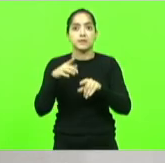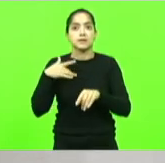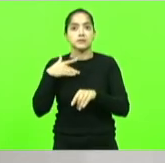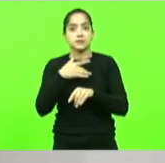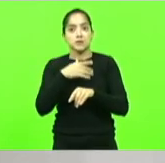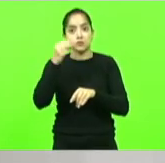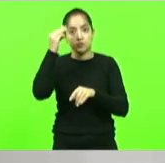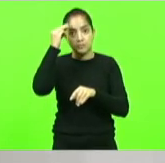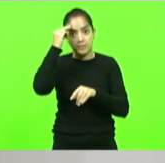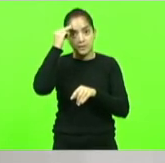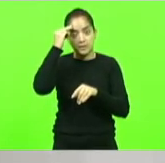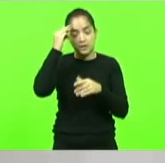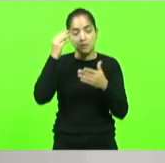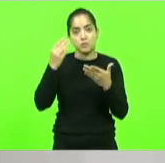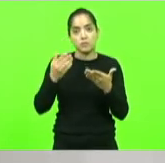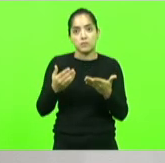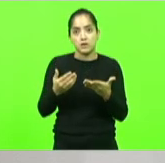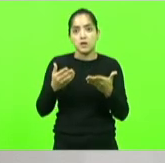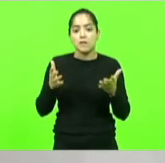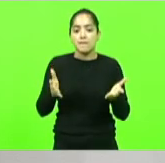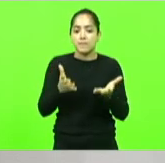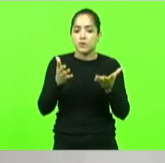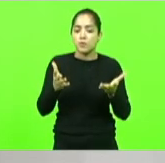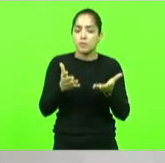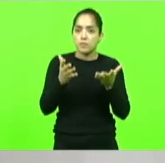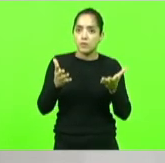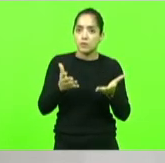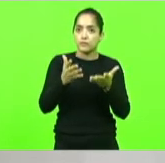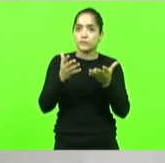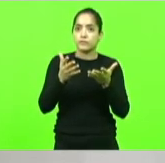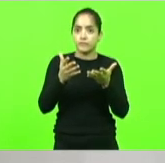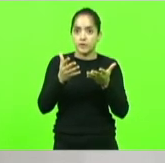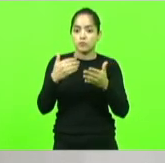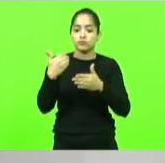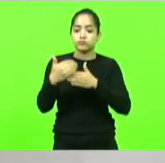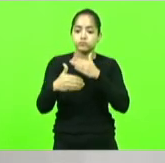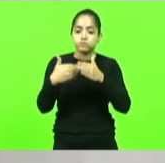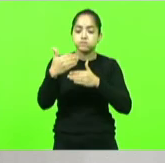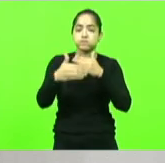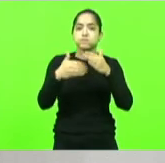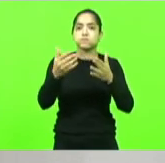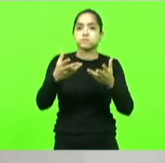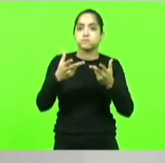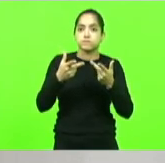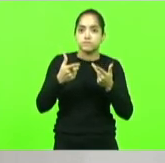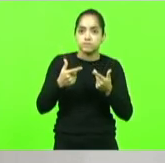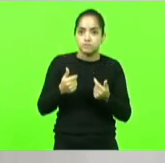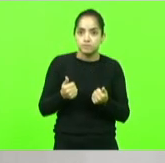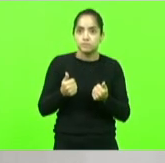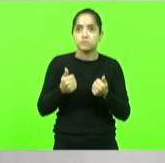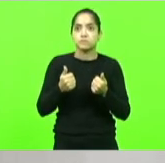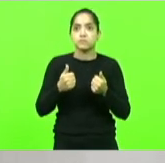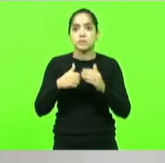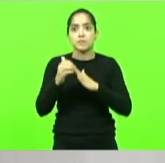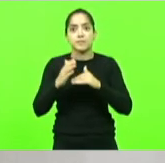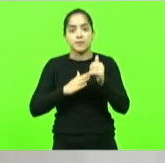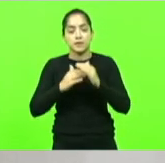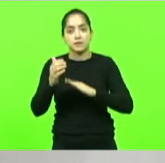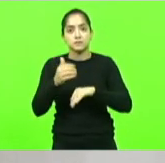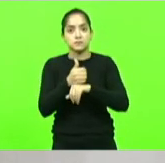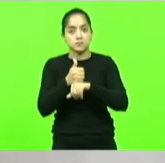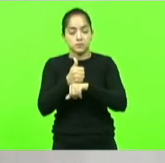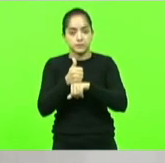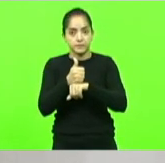das pessoas promoveu um intenso e vigoroso processo de aperfeiçoamento de práticas profissionais